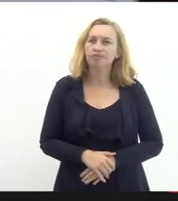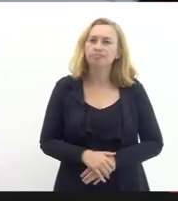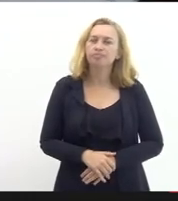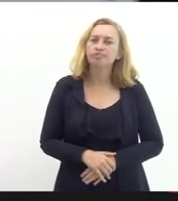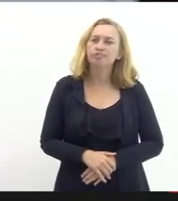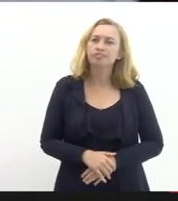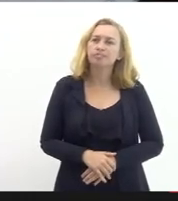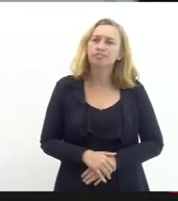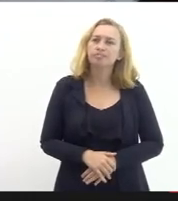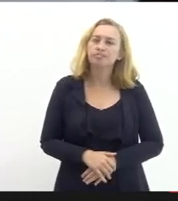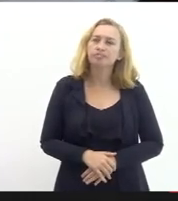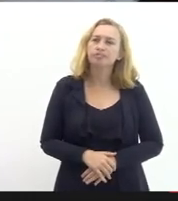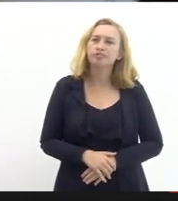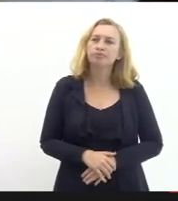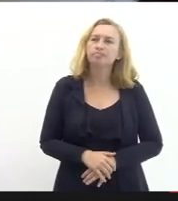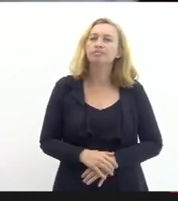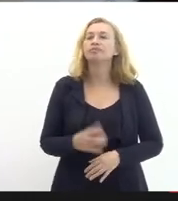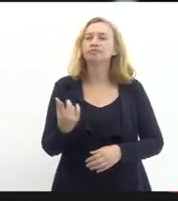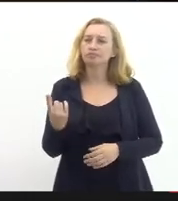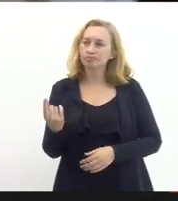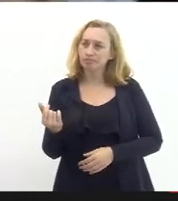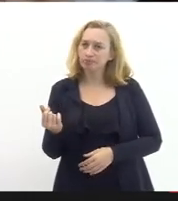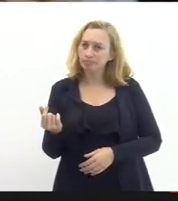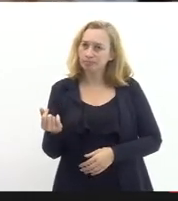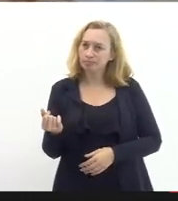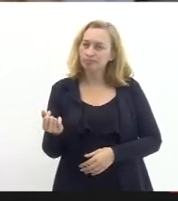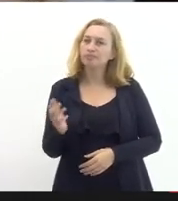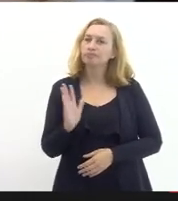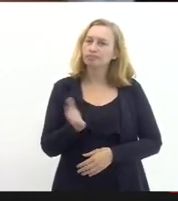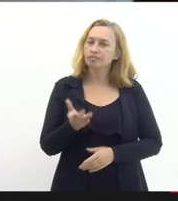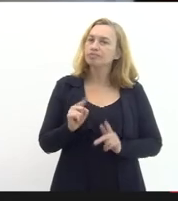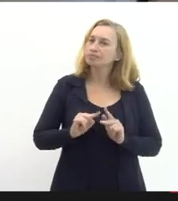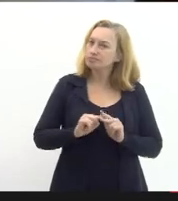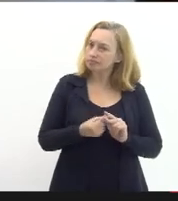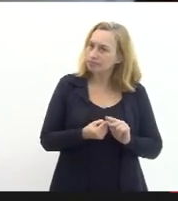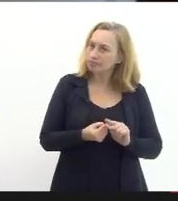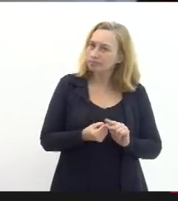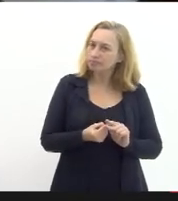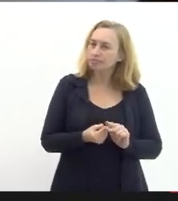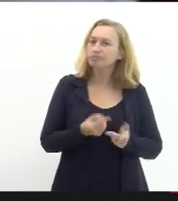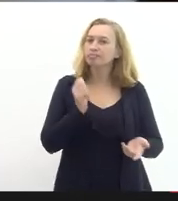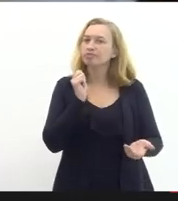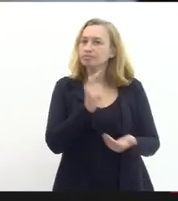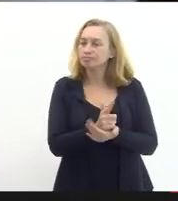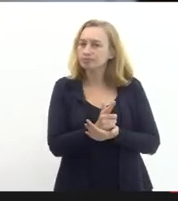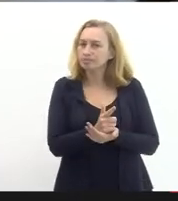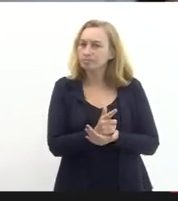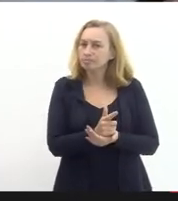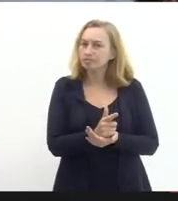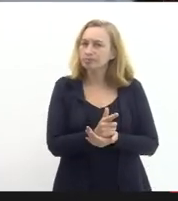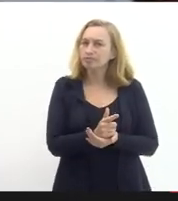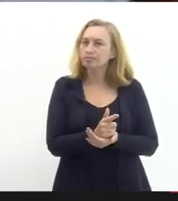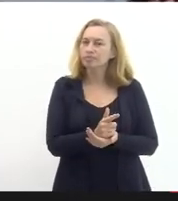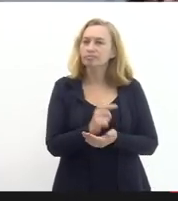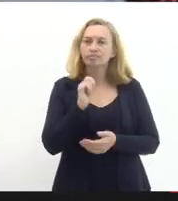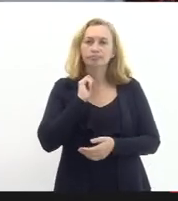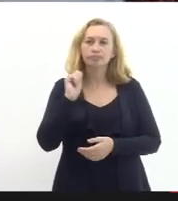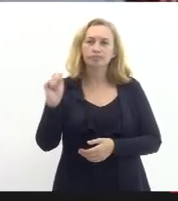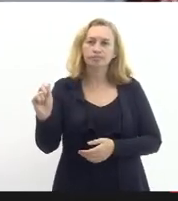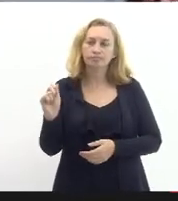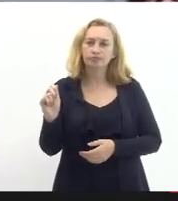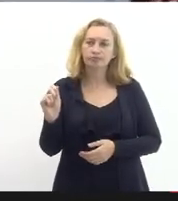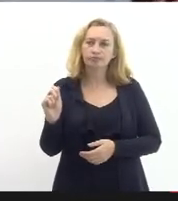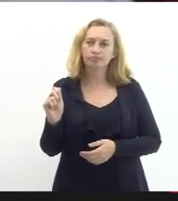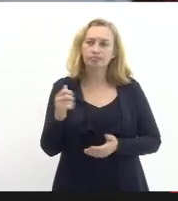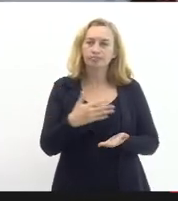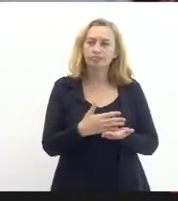e em relação a questão do valor ele já foi reajustado para o pagamento de abril que sai agora no início de maio